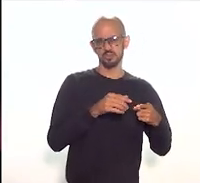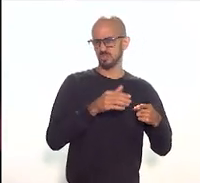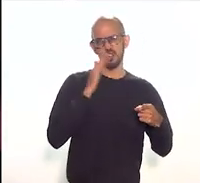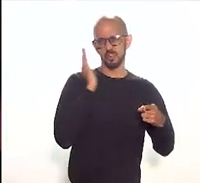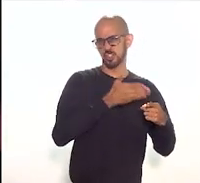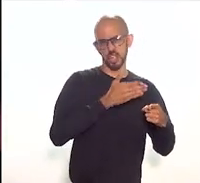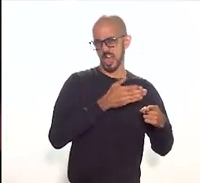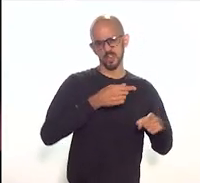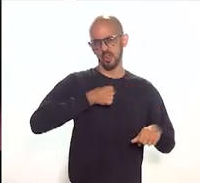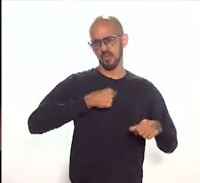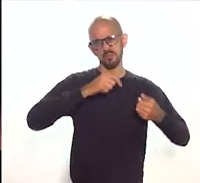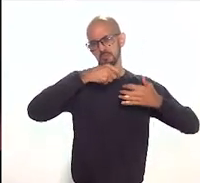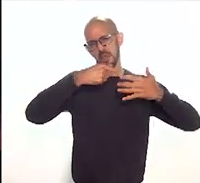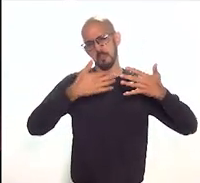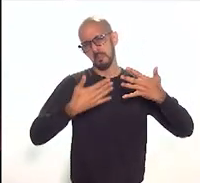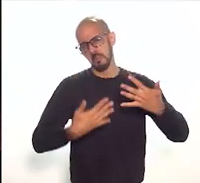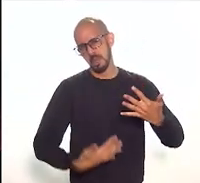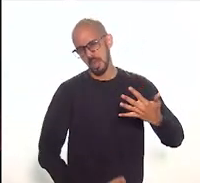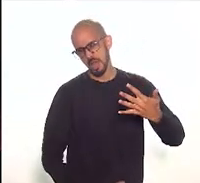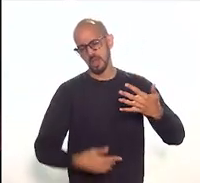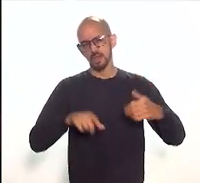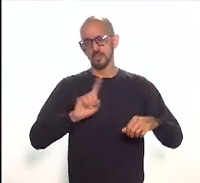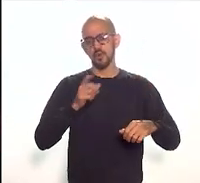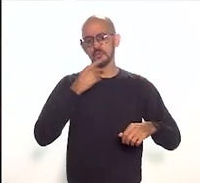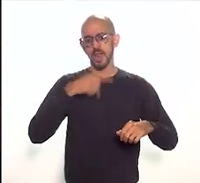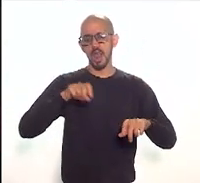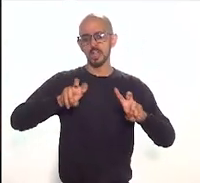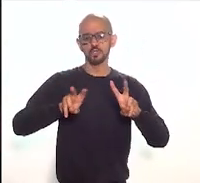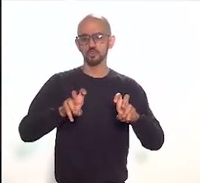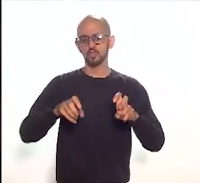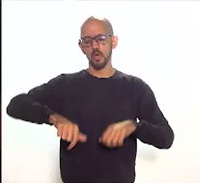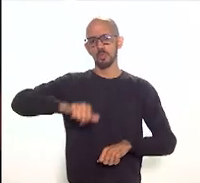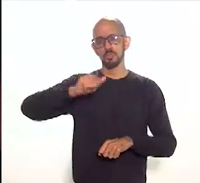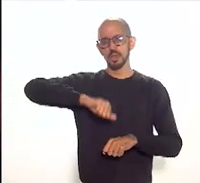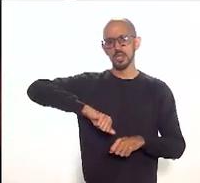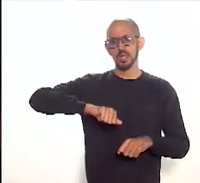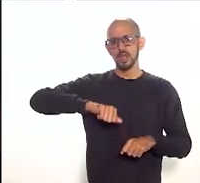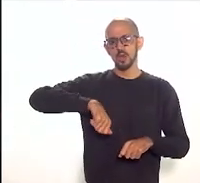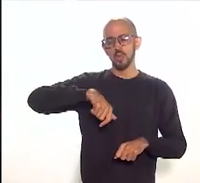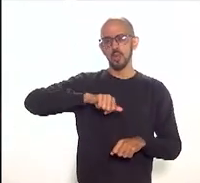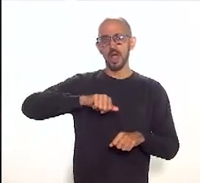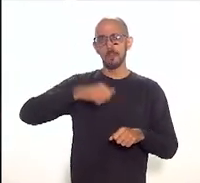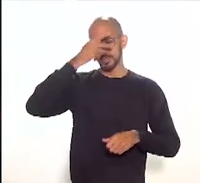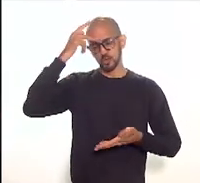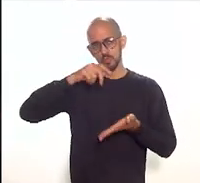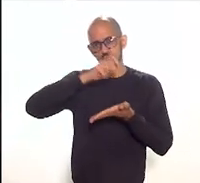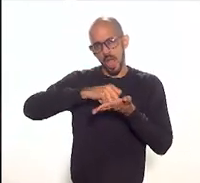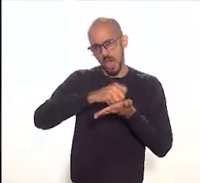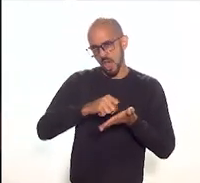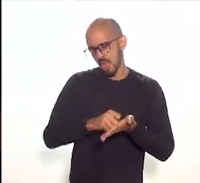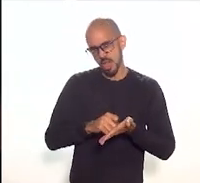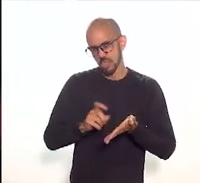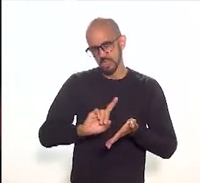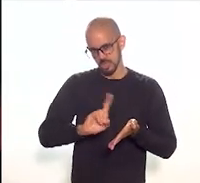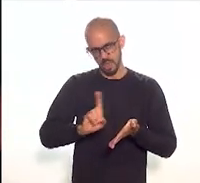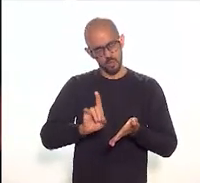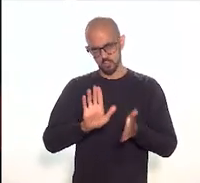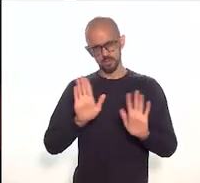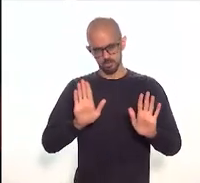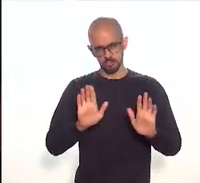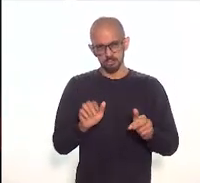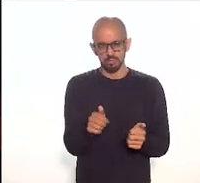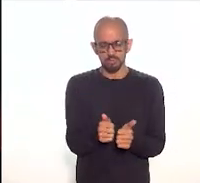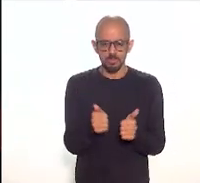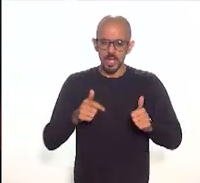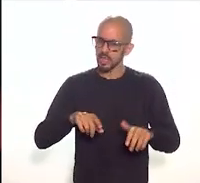não vou entrar aqui no mérito da autoria eu estou entrando no mérito da viabilidade e da relevância do projeto que é